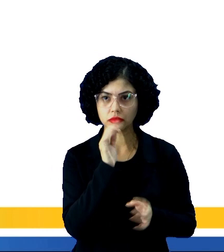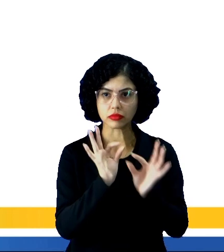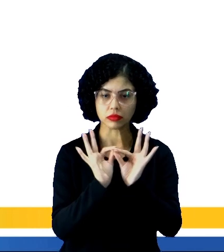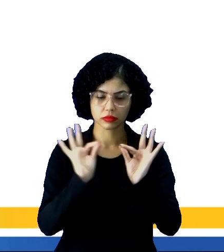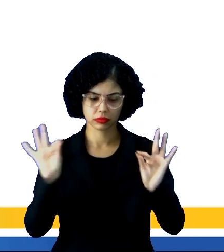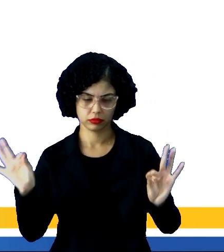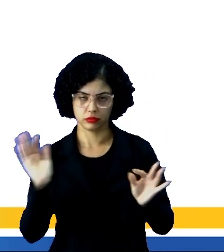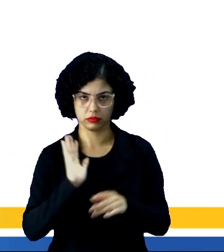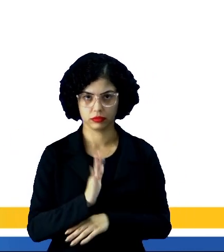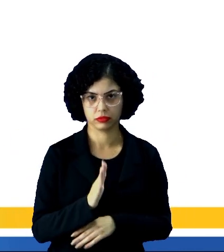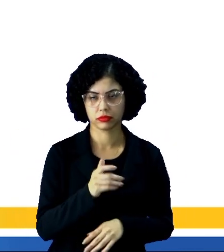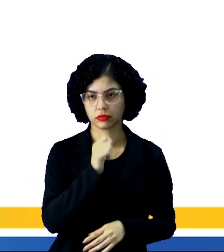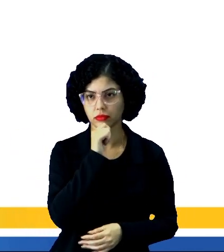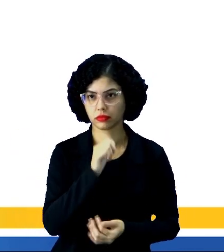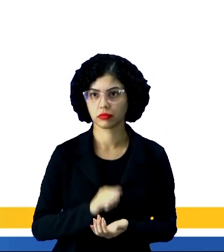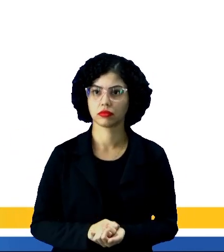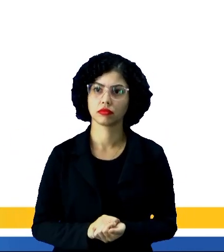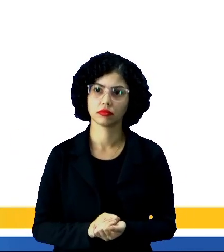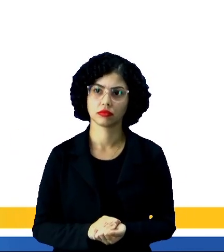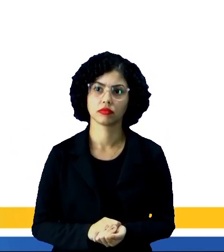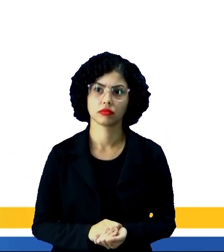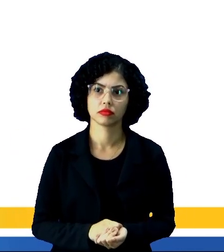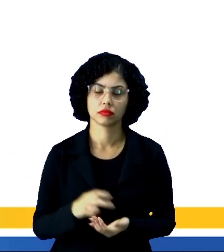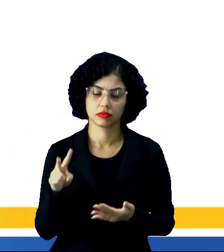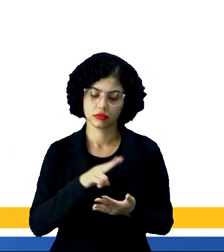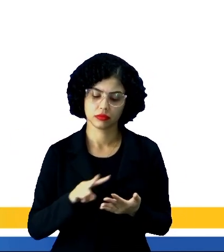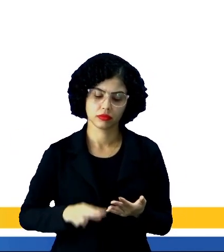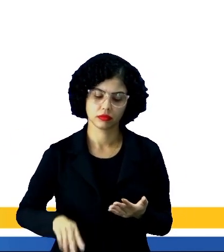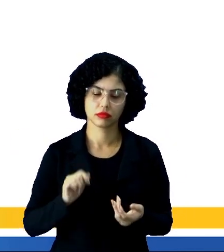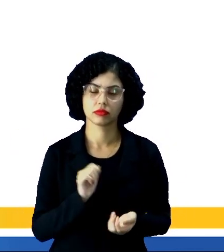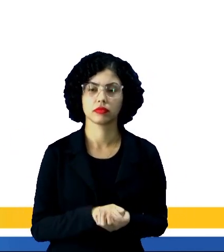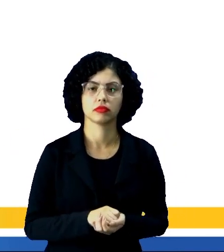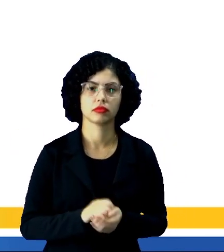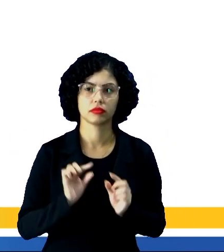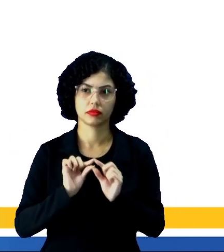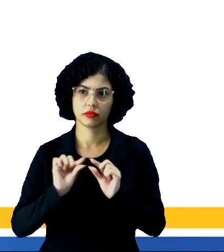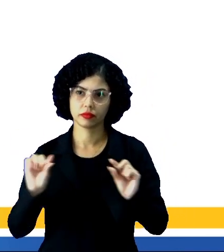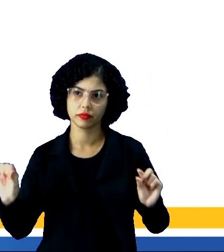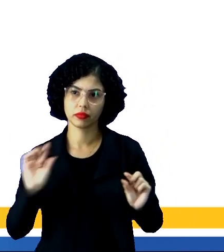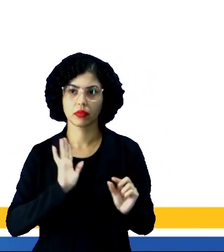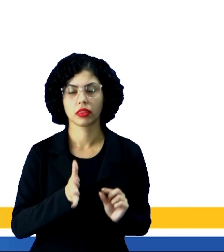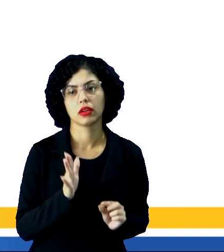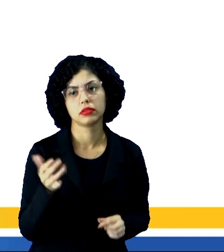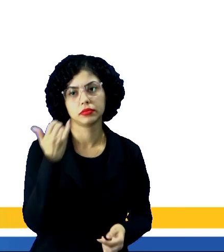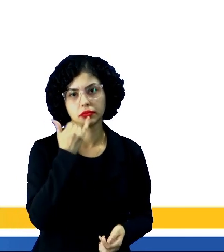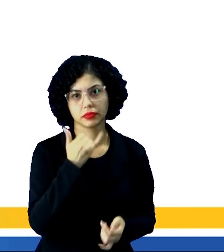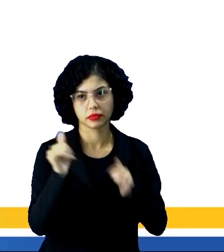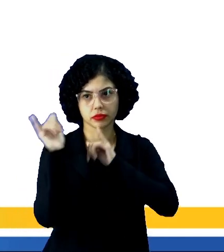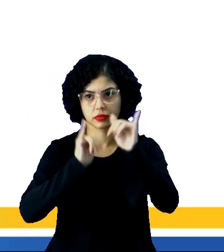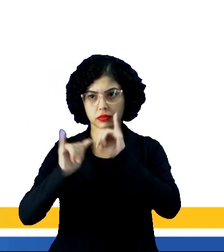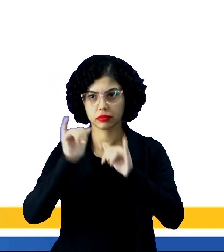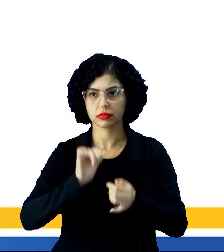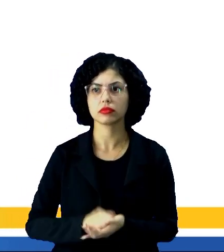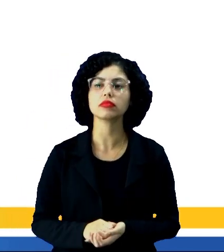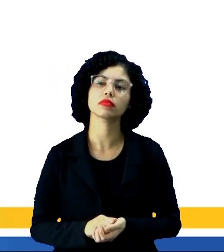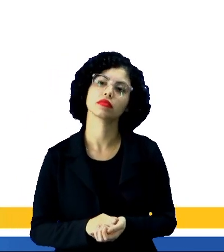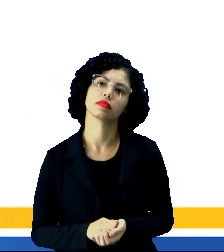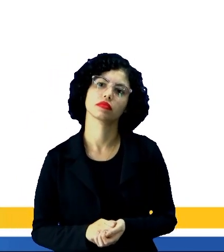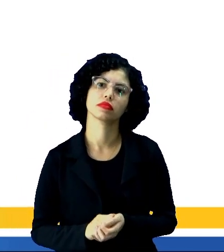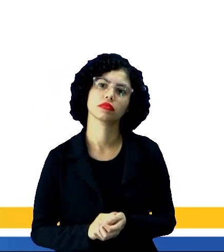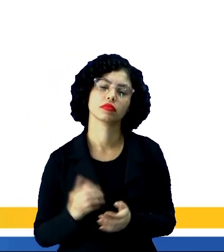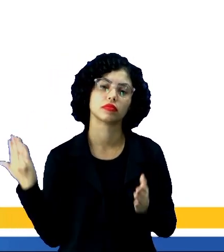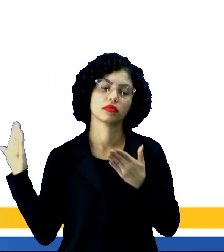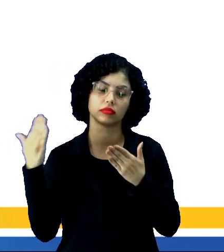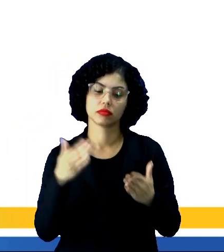vocês, né, já sobre isso, mas vamos ler. O que é ler as entrelinhas, já que a notícia é um texto literal, é um